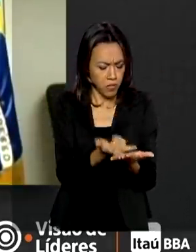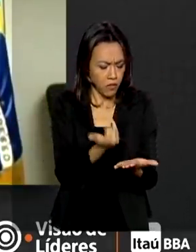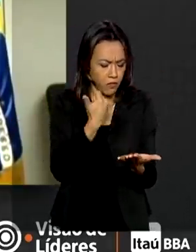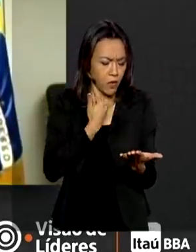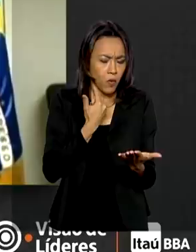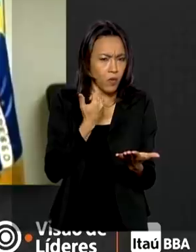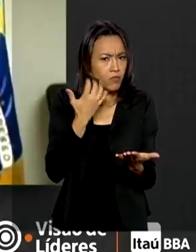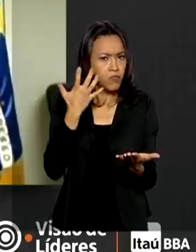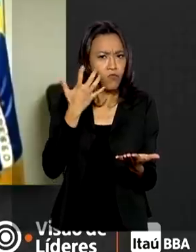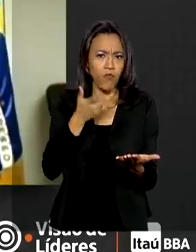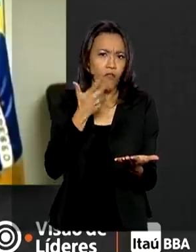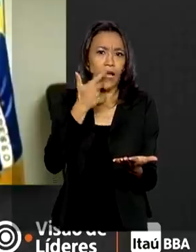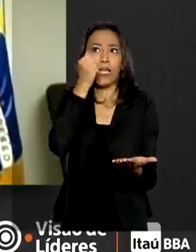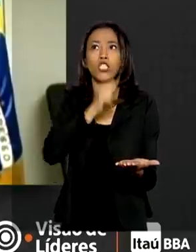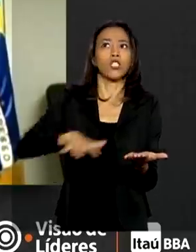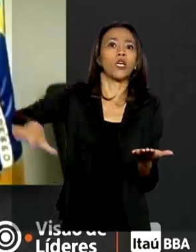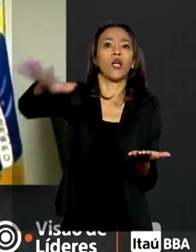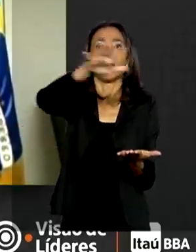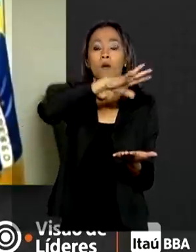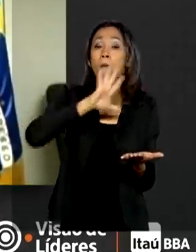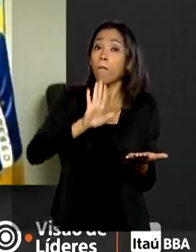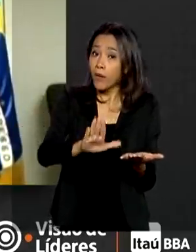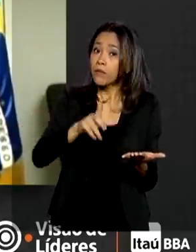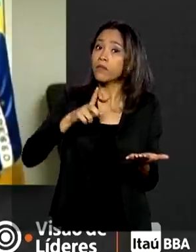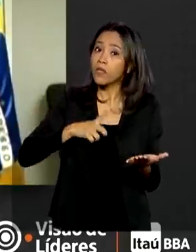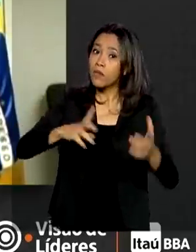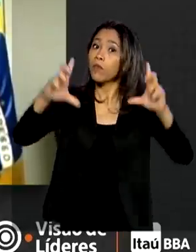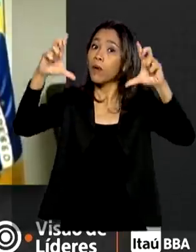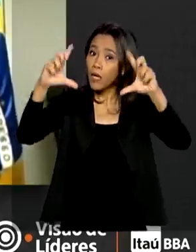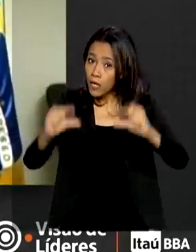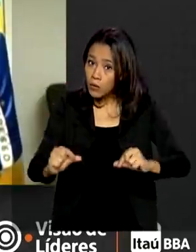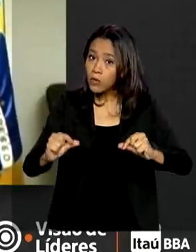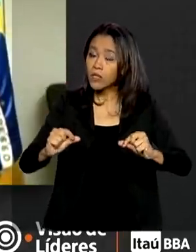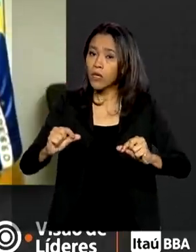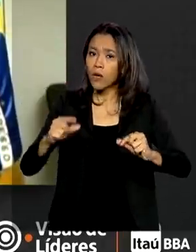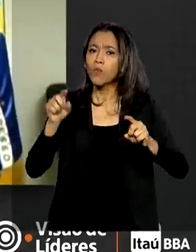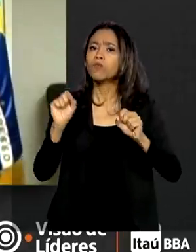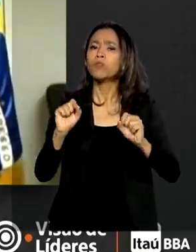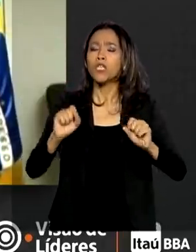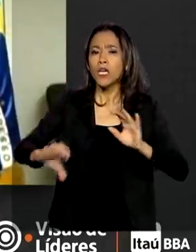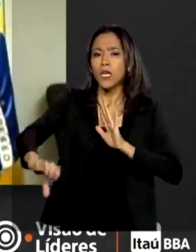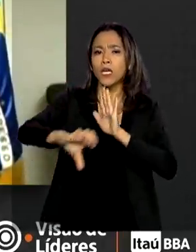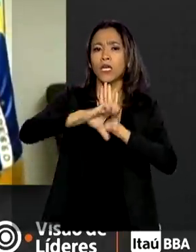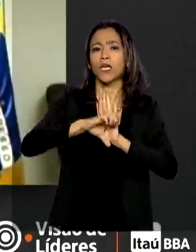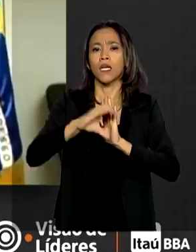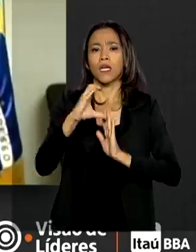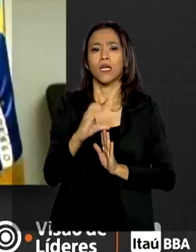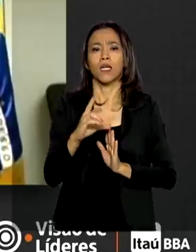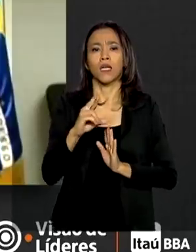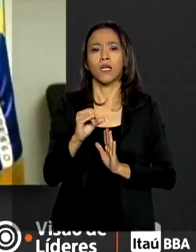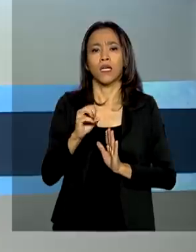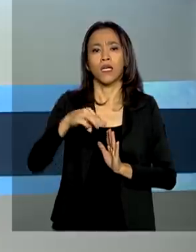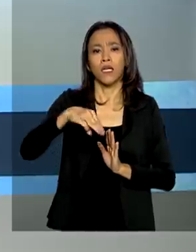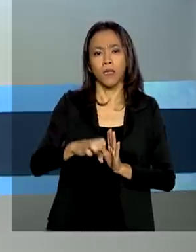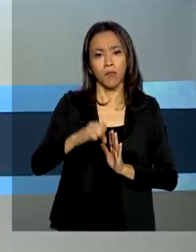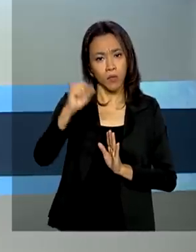generalizado, mas que houve uma queda da prática de crimes no país durante a pandemia.